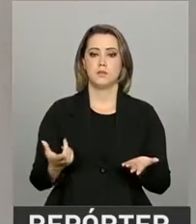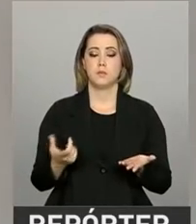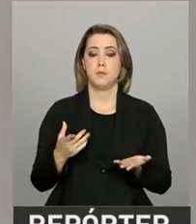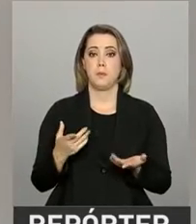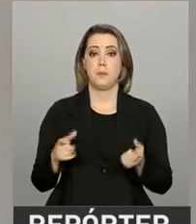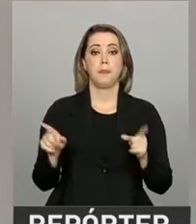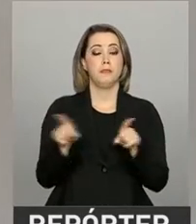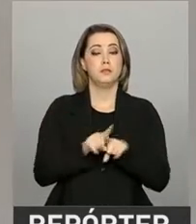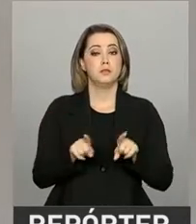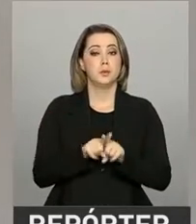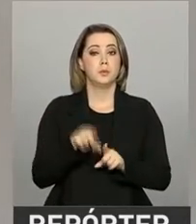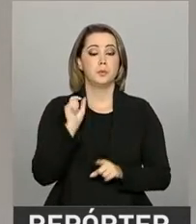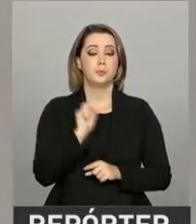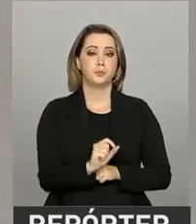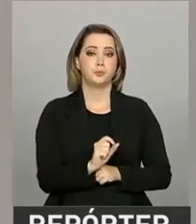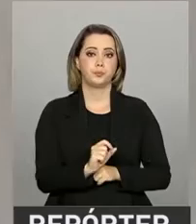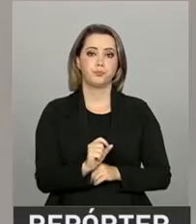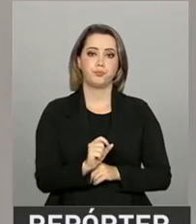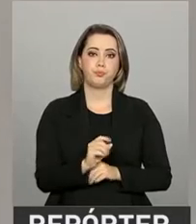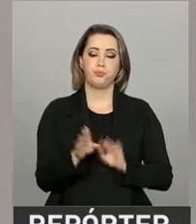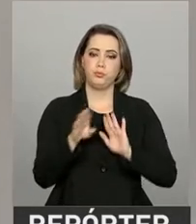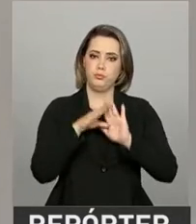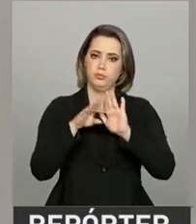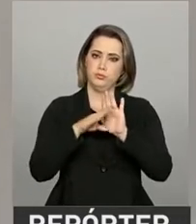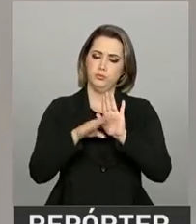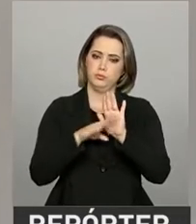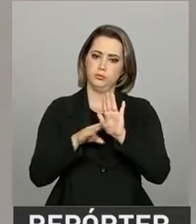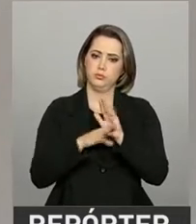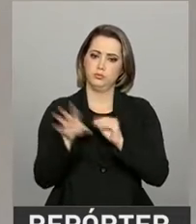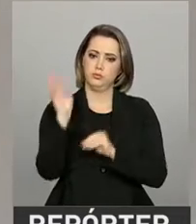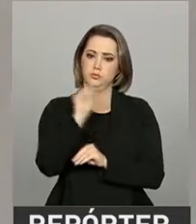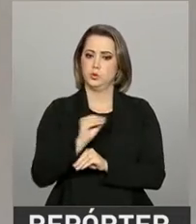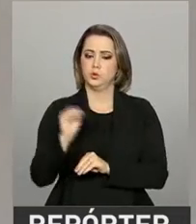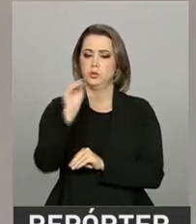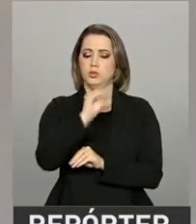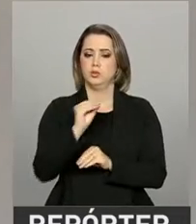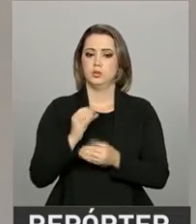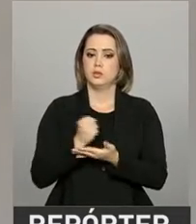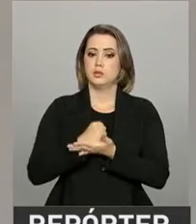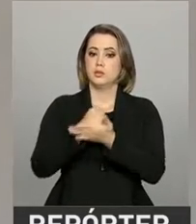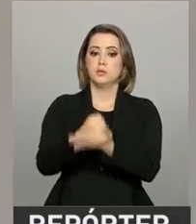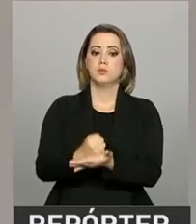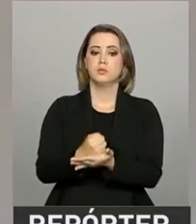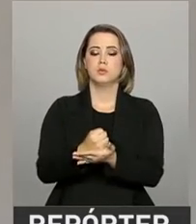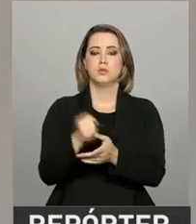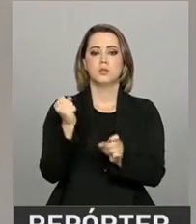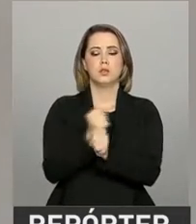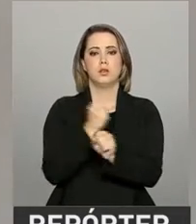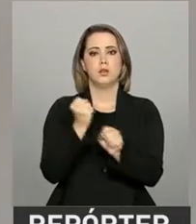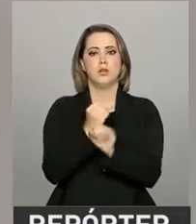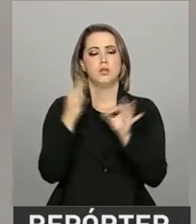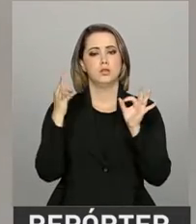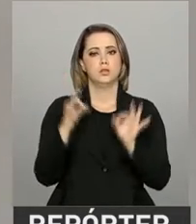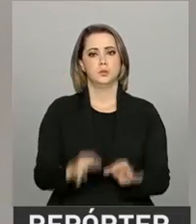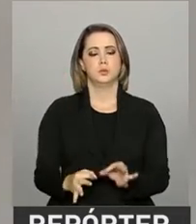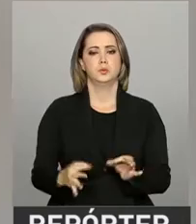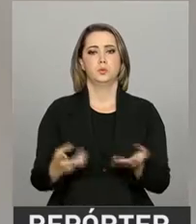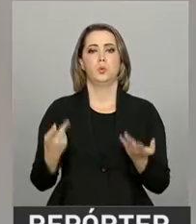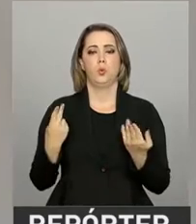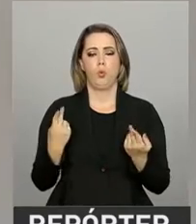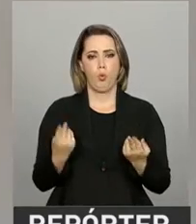E mais ainda, o programa vai cuidar, além de entregar obras de qualidade, como tem sido